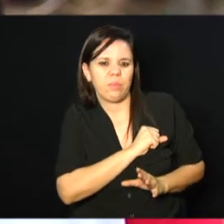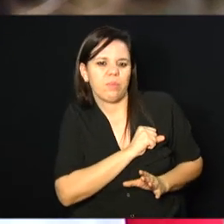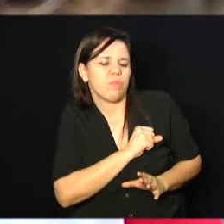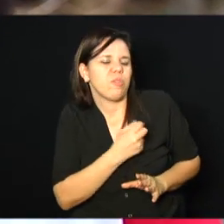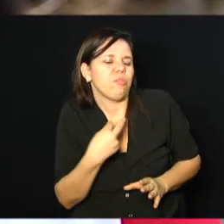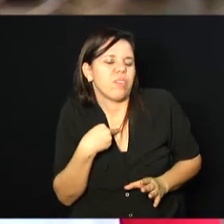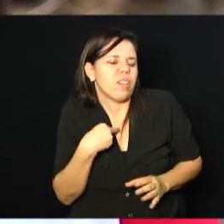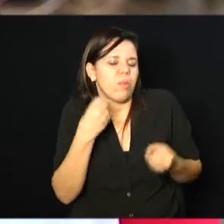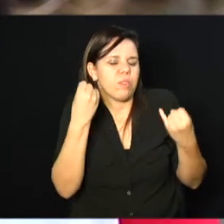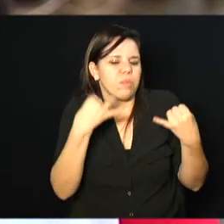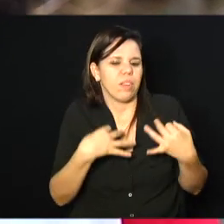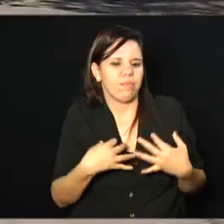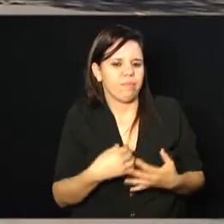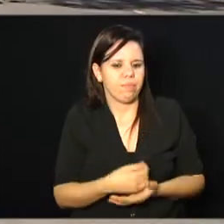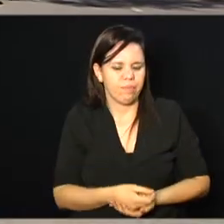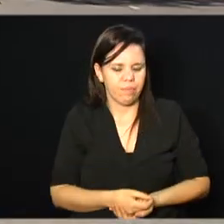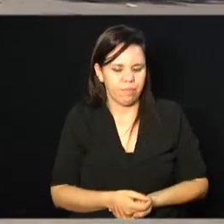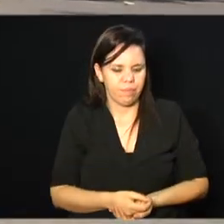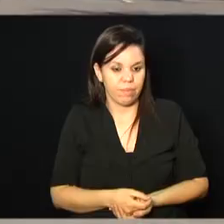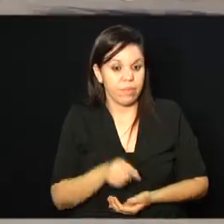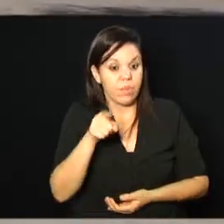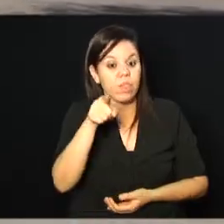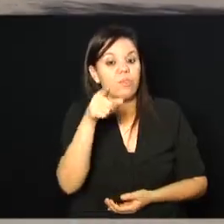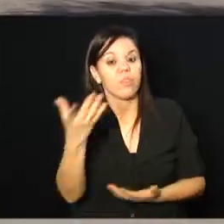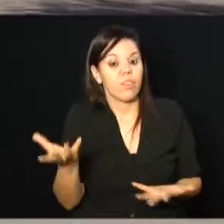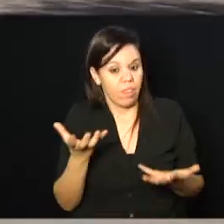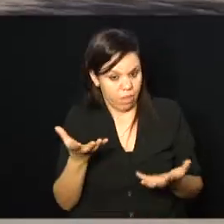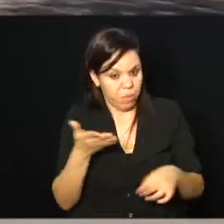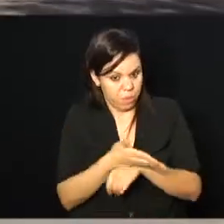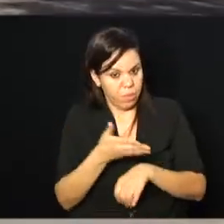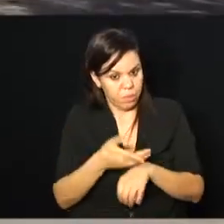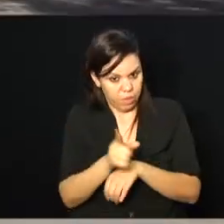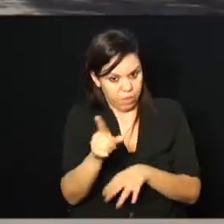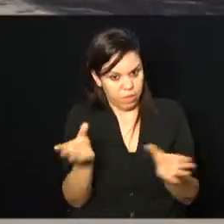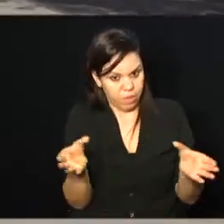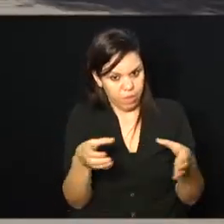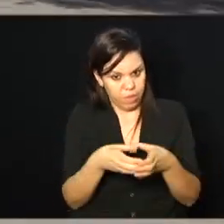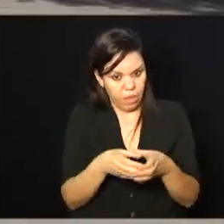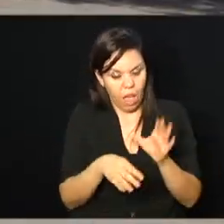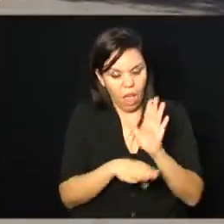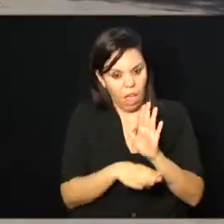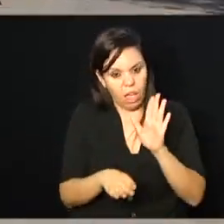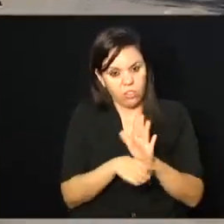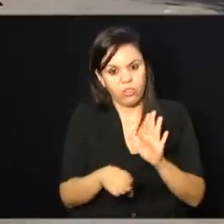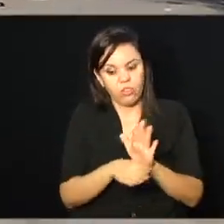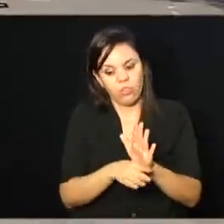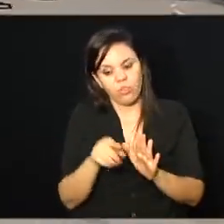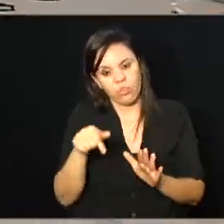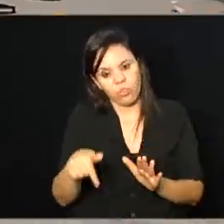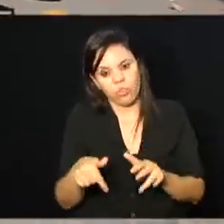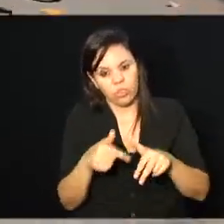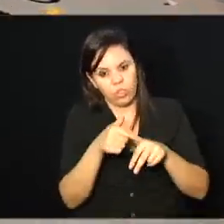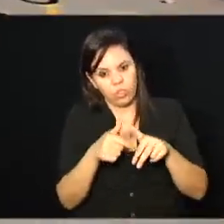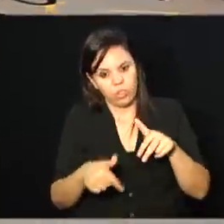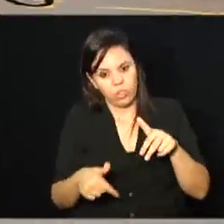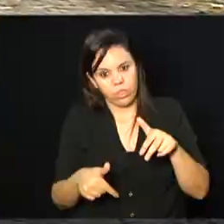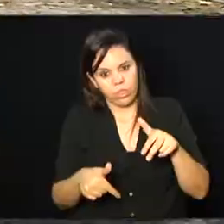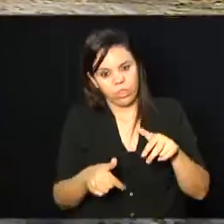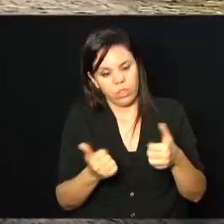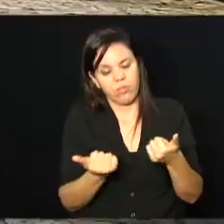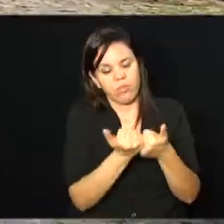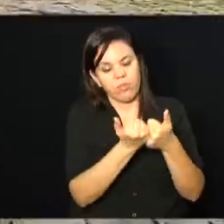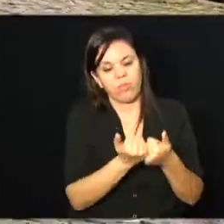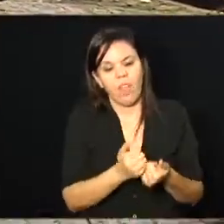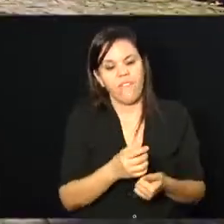como explicar, não dá pra explicar. E você, quer entrar pra esse time? Ajudar o Pernas de Aluguel é fácil.